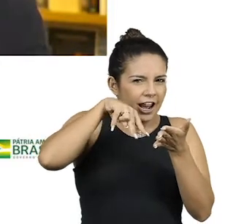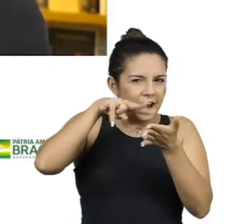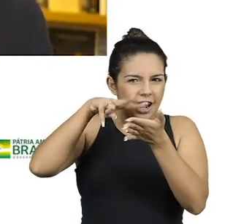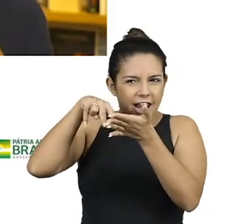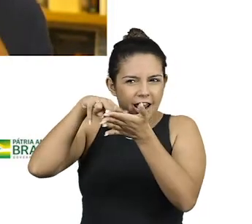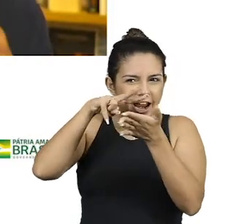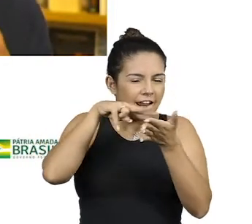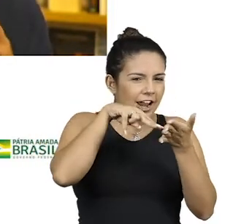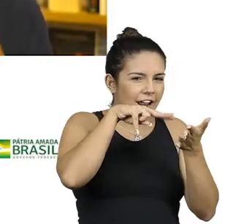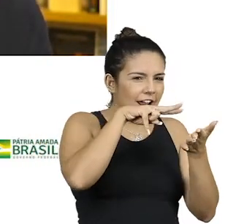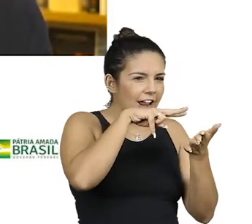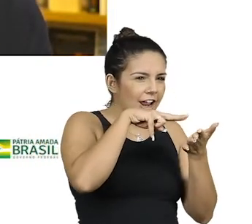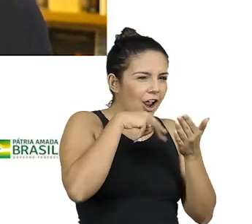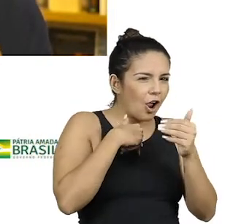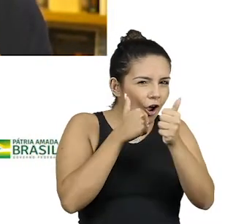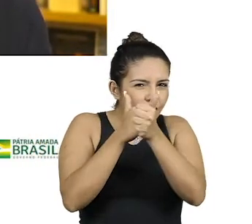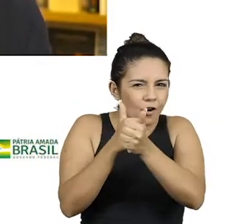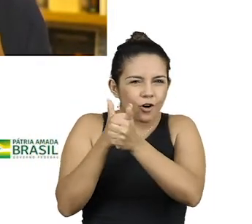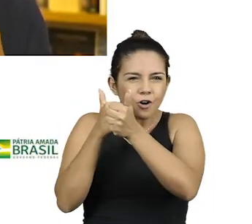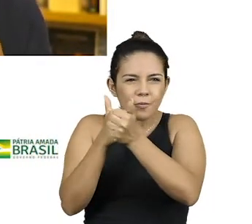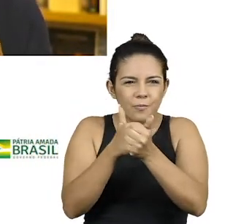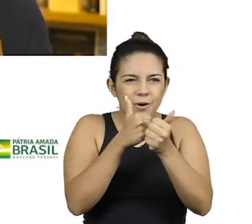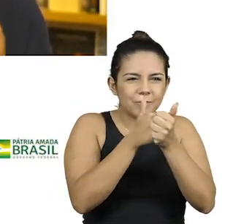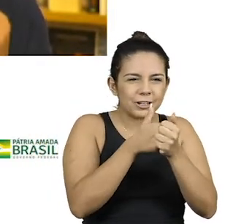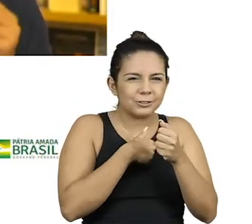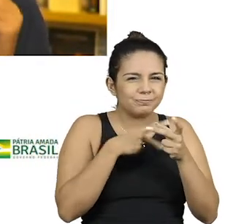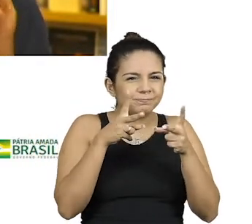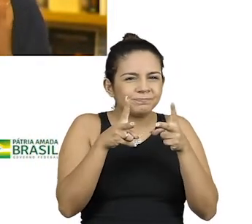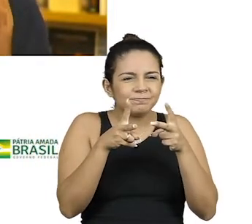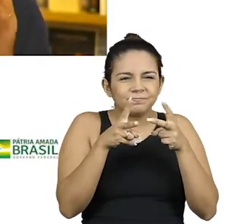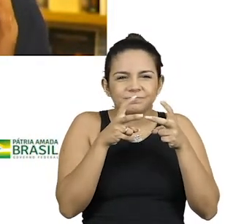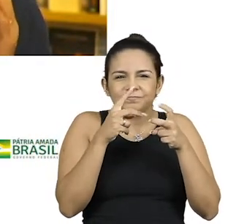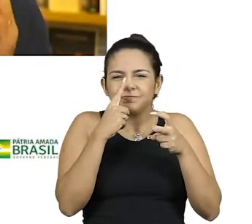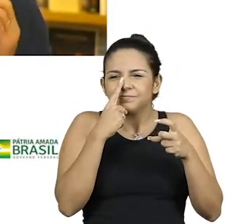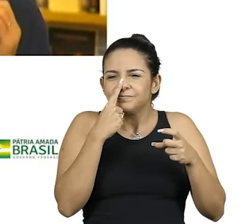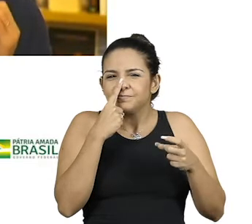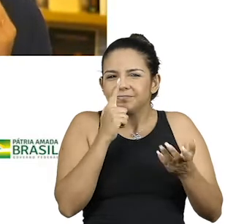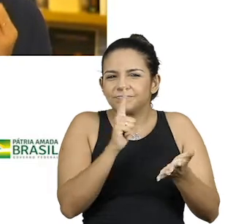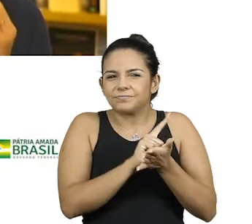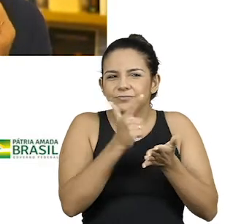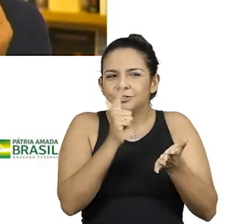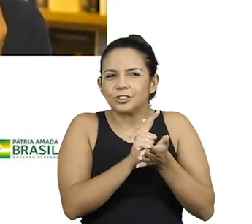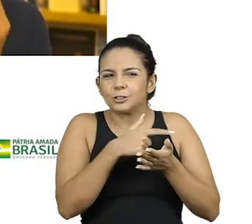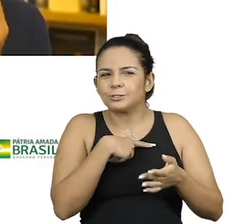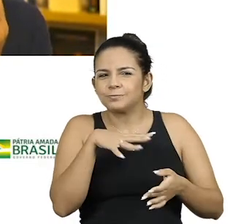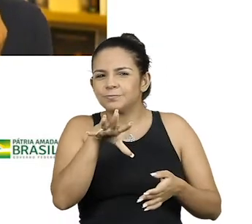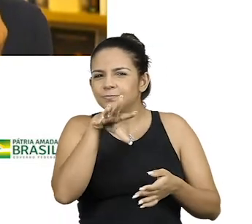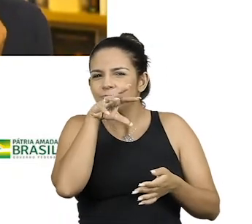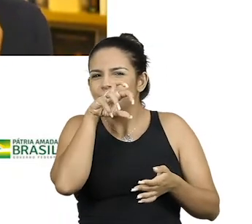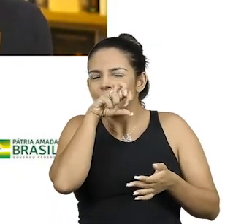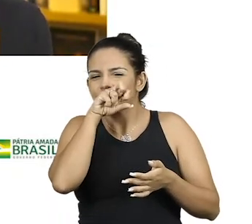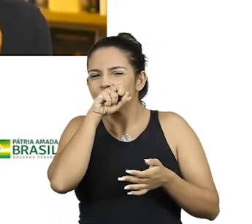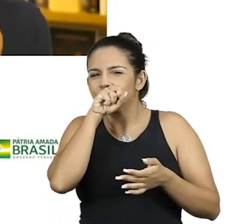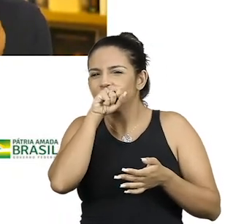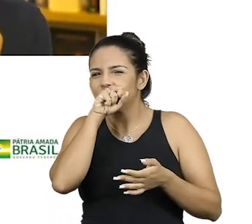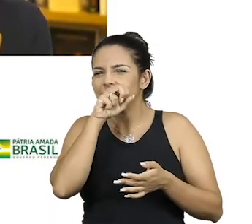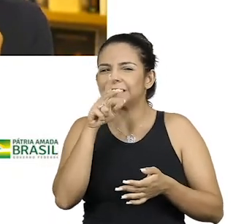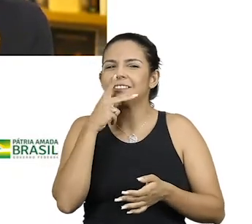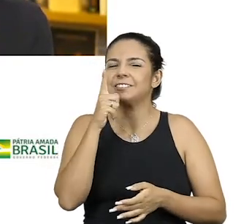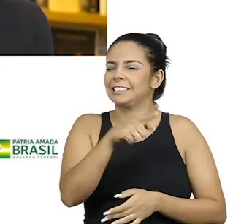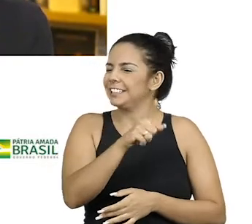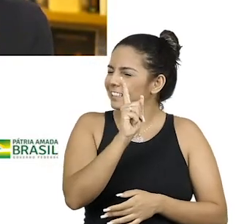por ali, fui acompanhando passo a passo, e percebi aquele faro de repórter que sente um cheirinho de